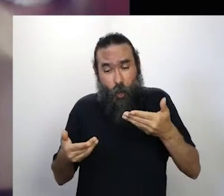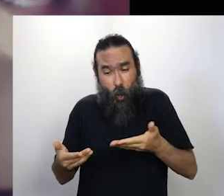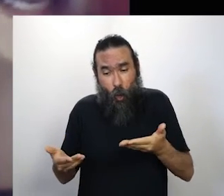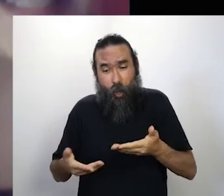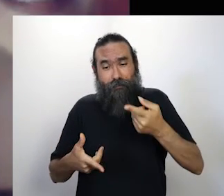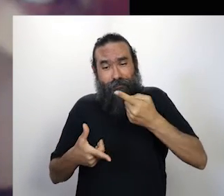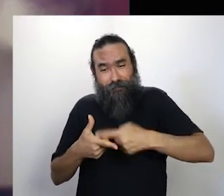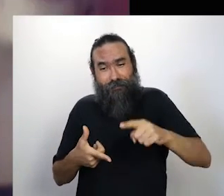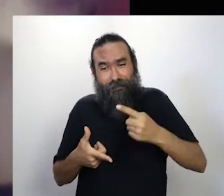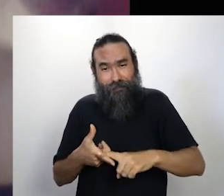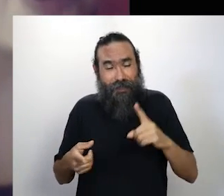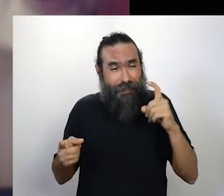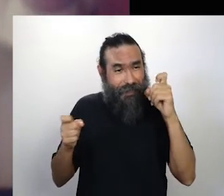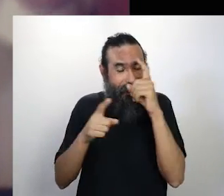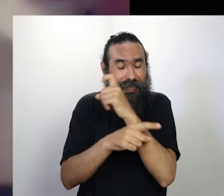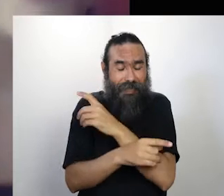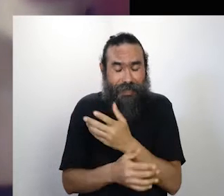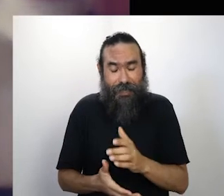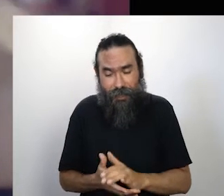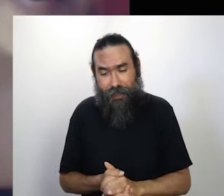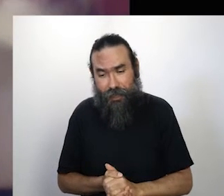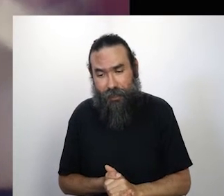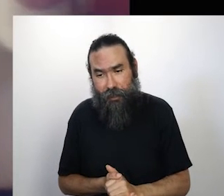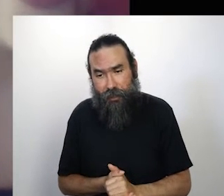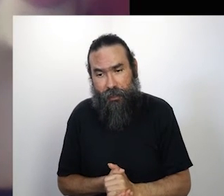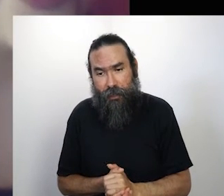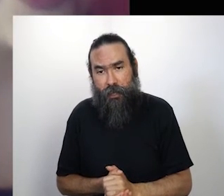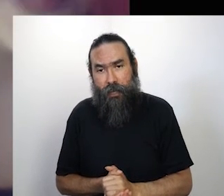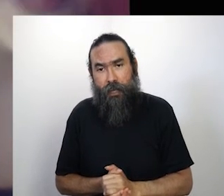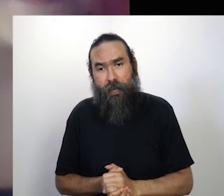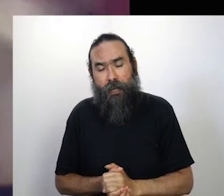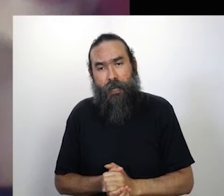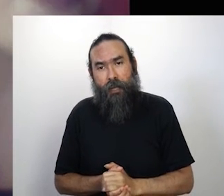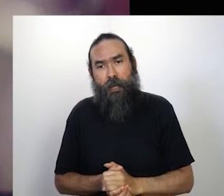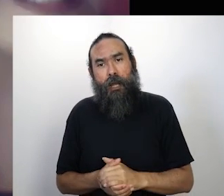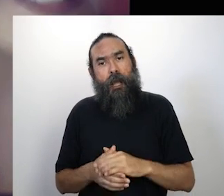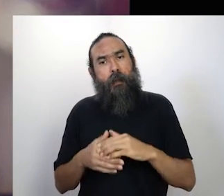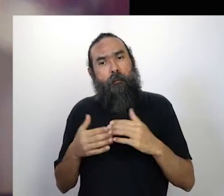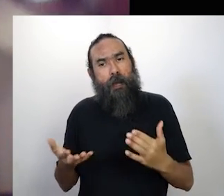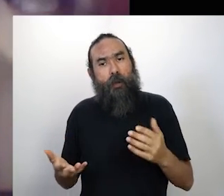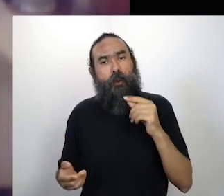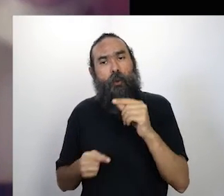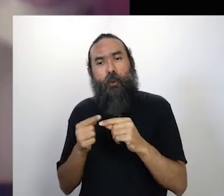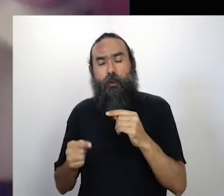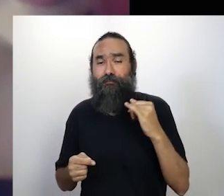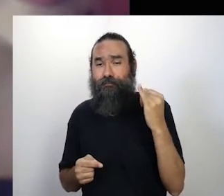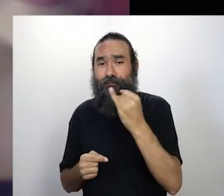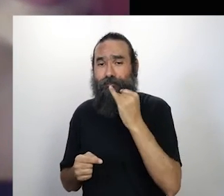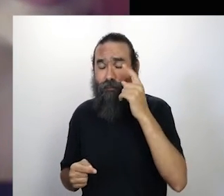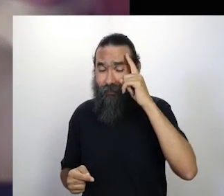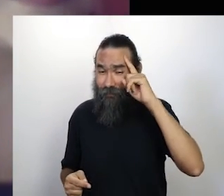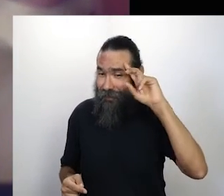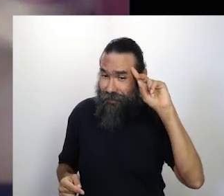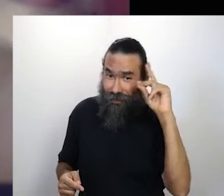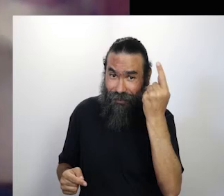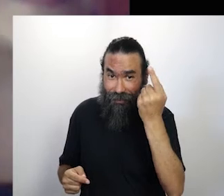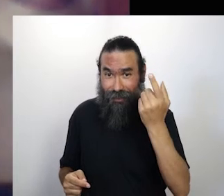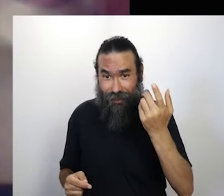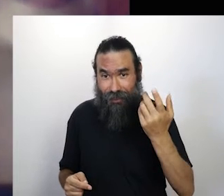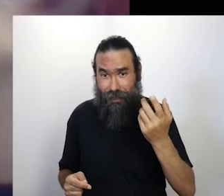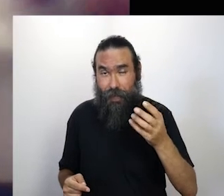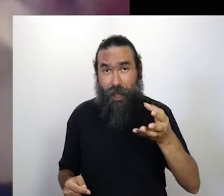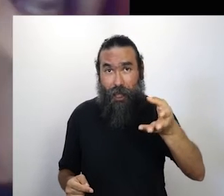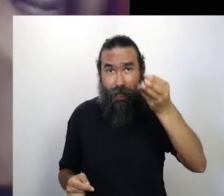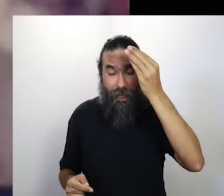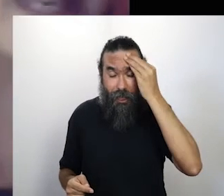completamente complicada e difícil de lidar, mas nada como a criatividade e entender